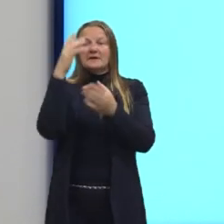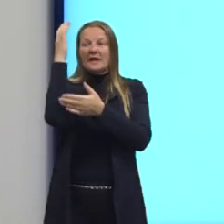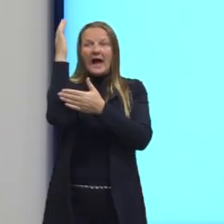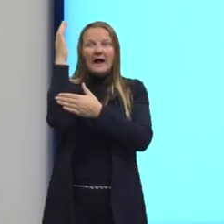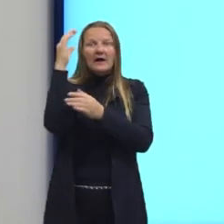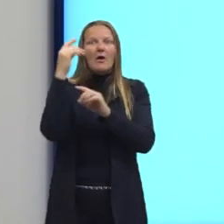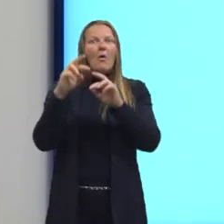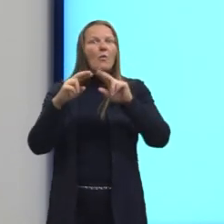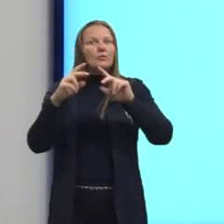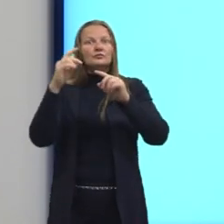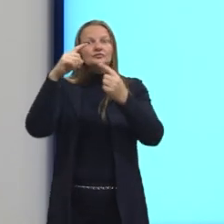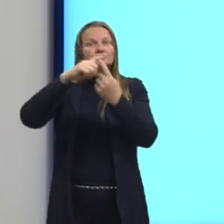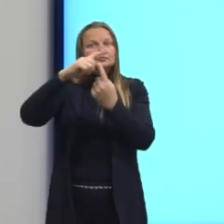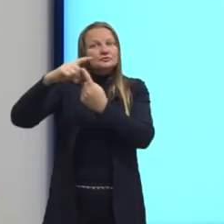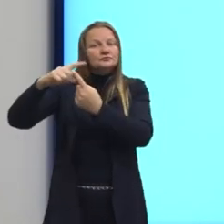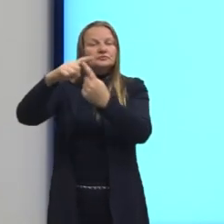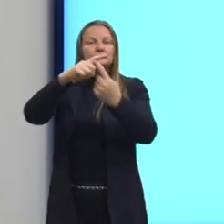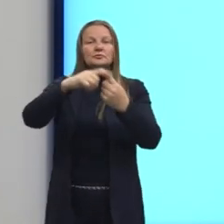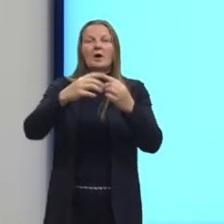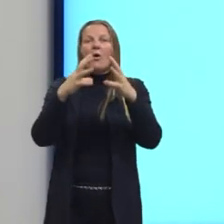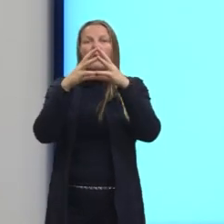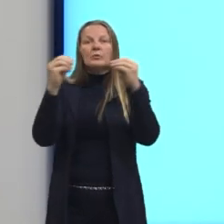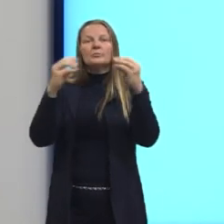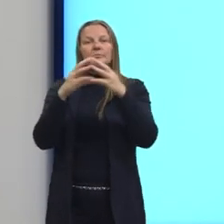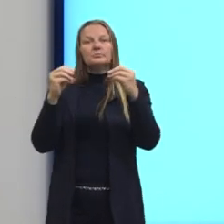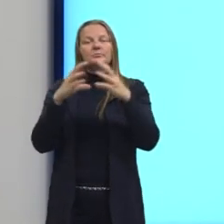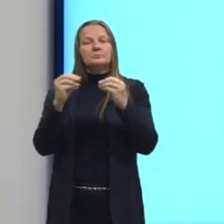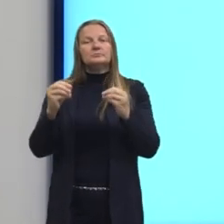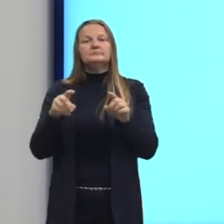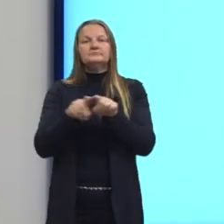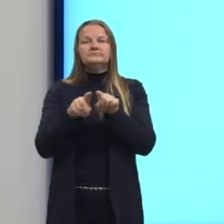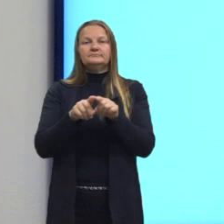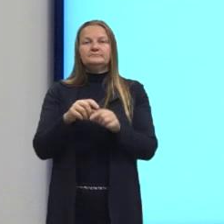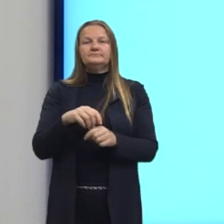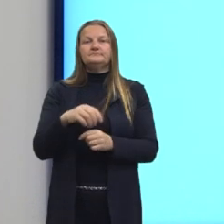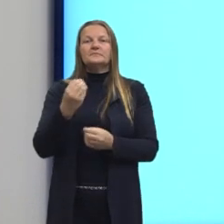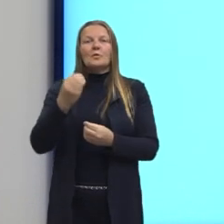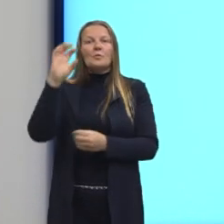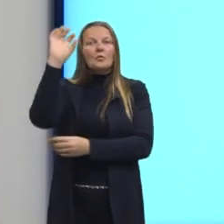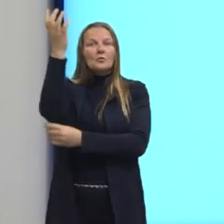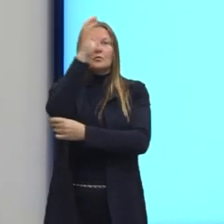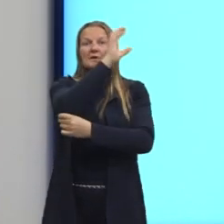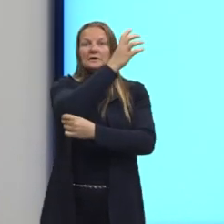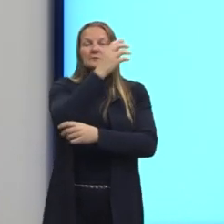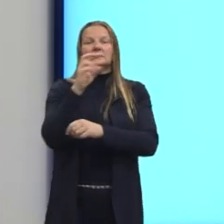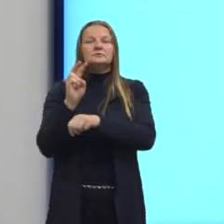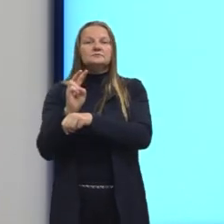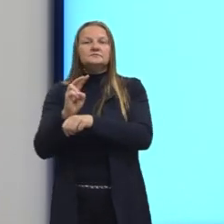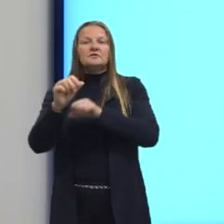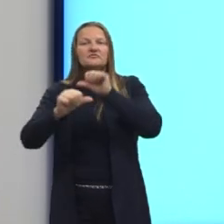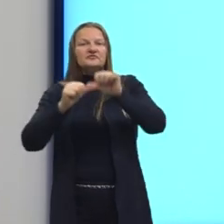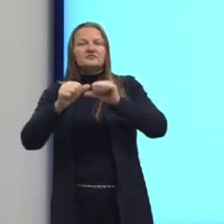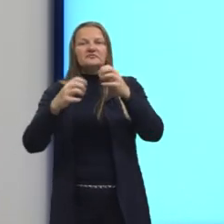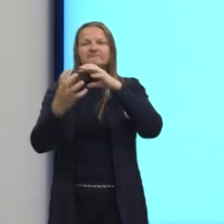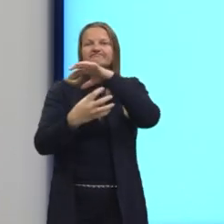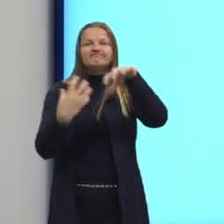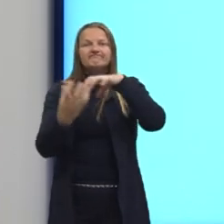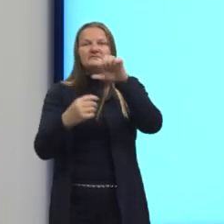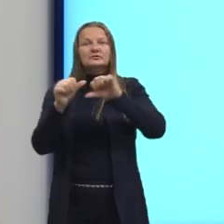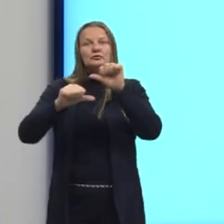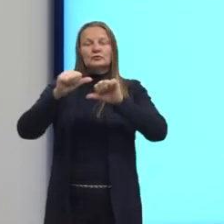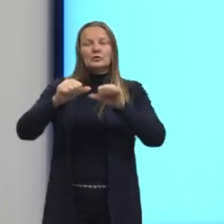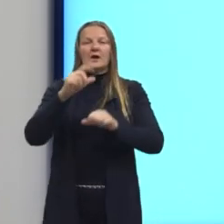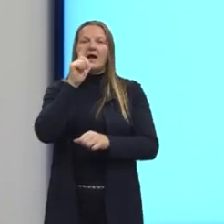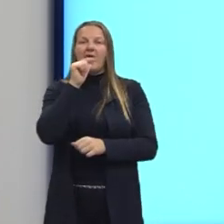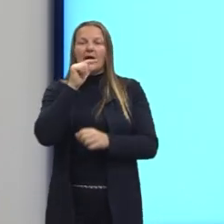serviços ecológicos prestados pela floresta, como manutenção do clima e do ciclo hidrológico,